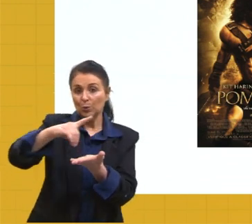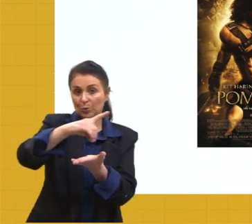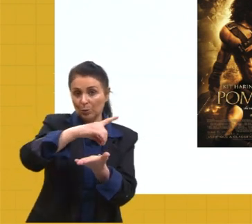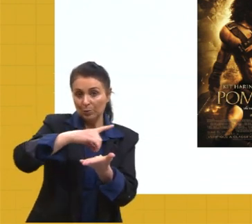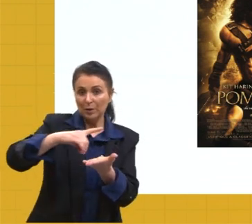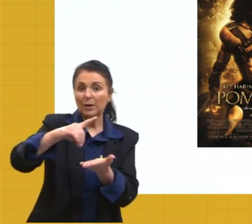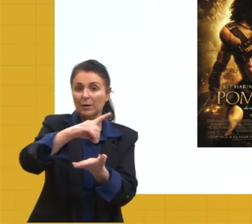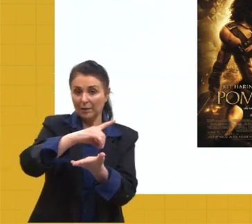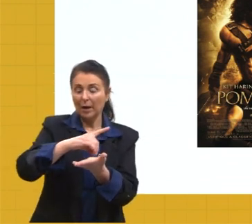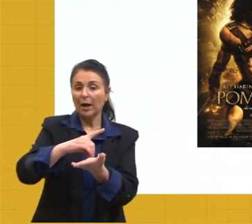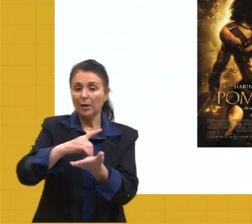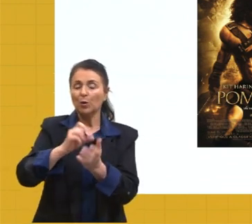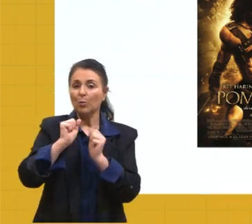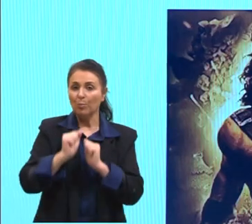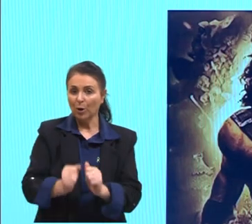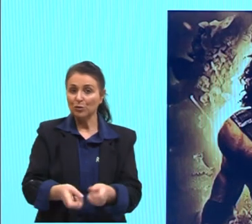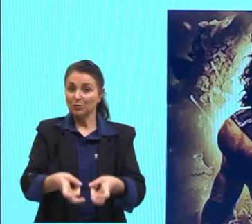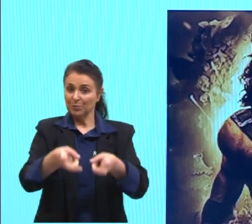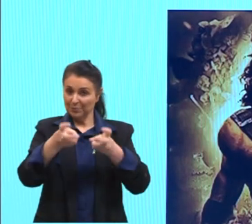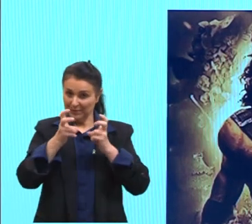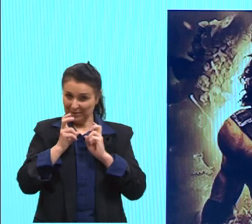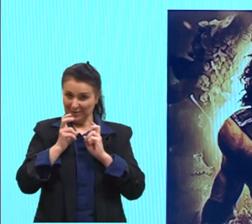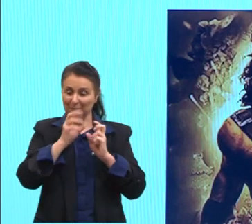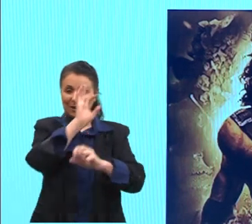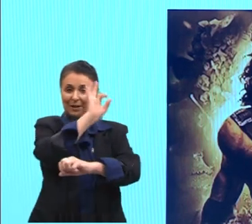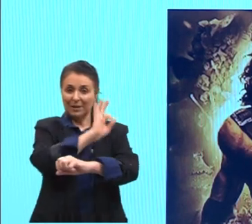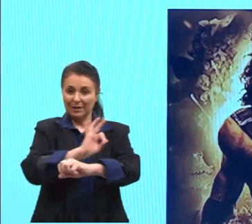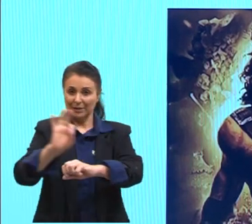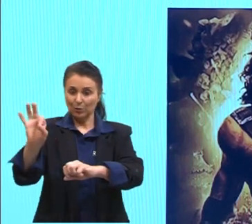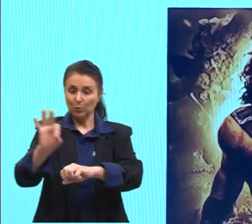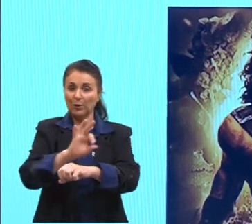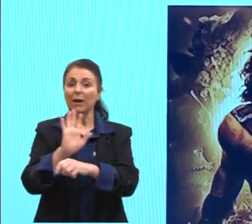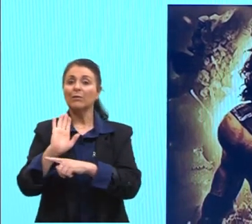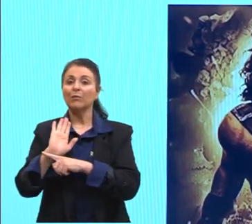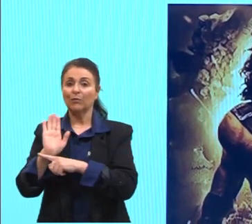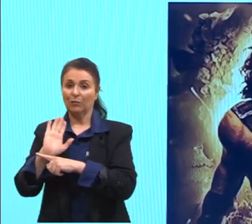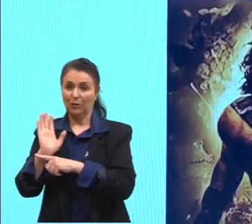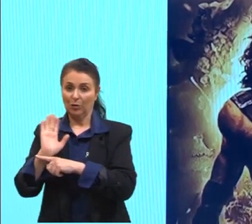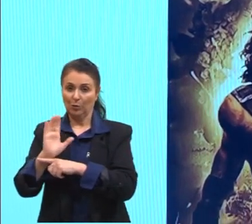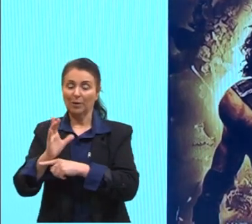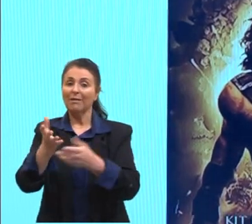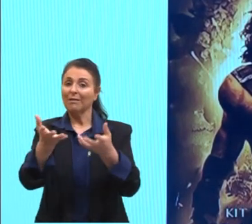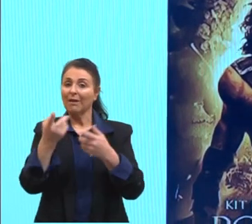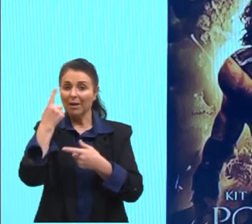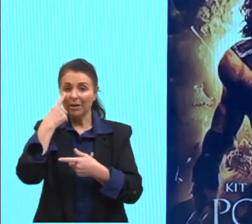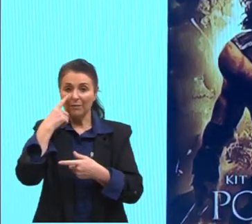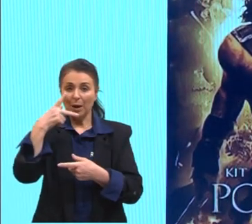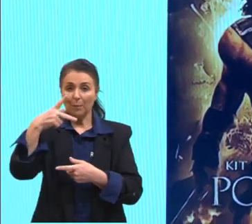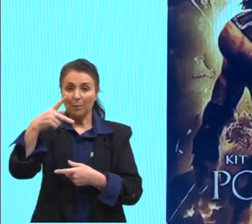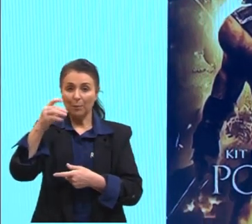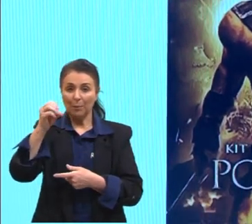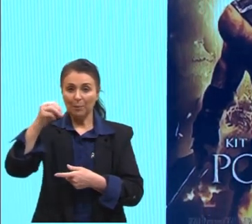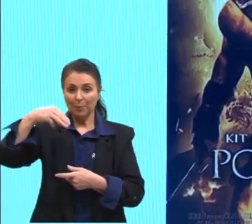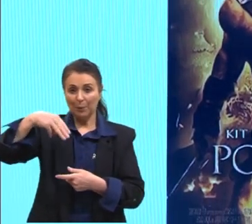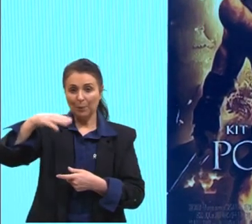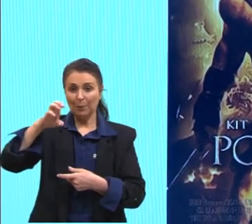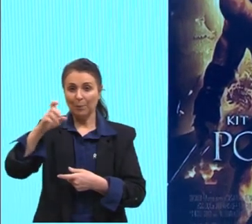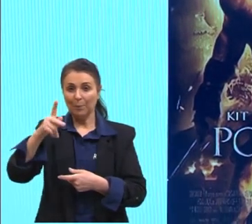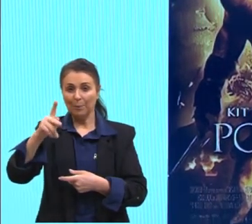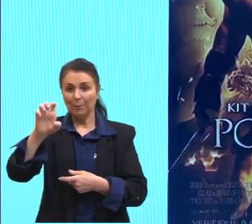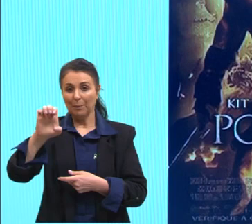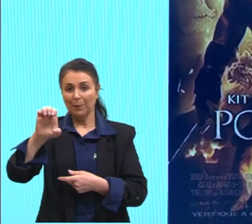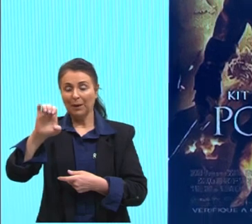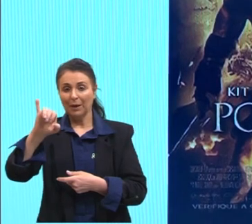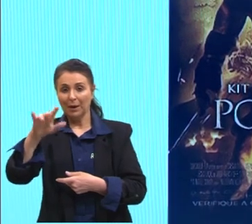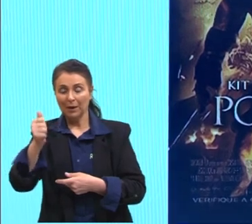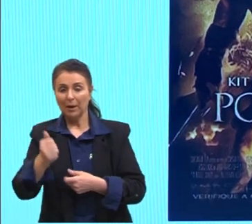aqui, principalmente sobre a arquitetura. Tem um filme também, para quem quiser assistir aí, Pompeia fala dessa